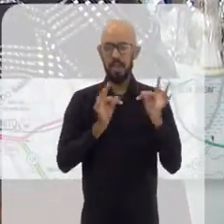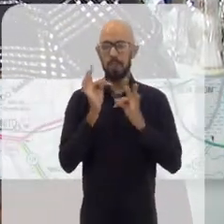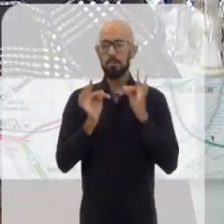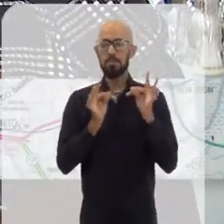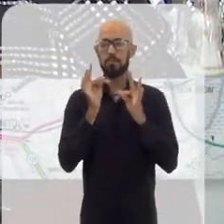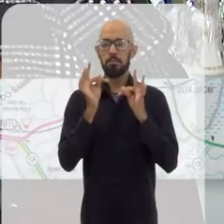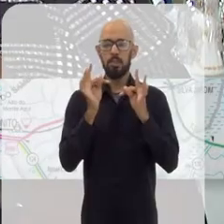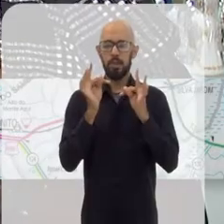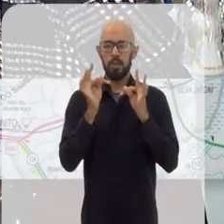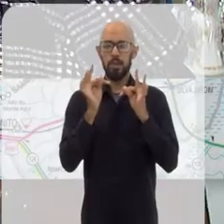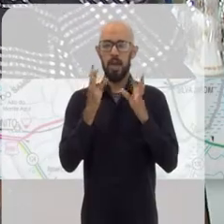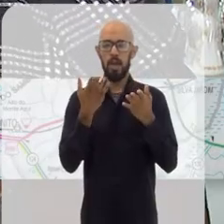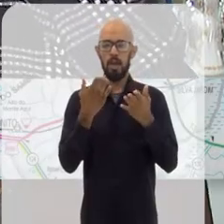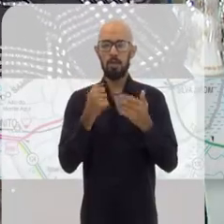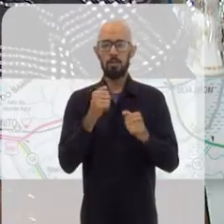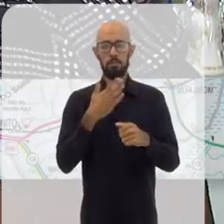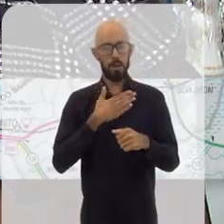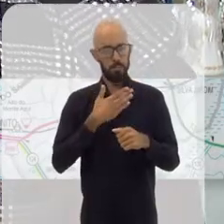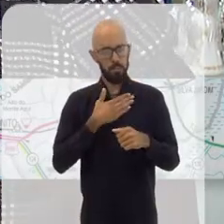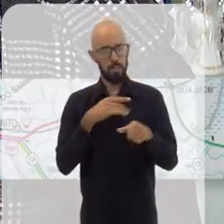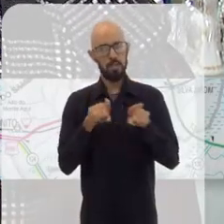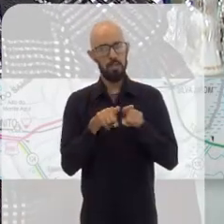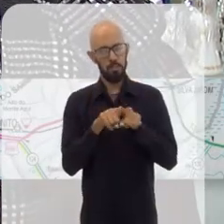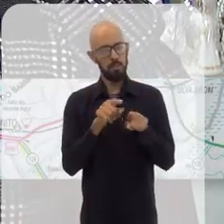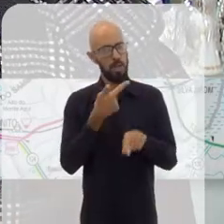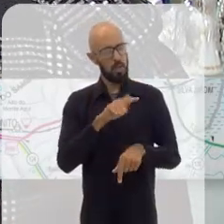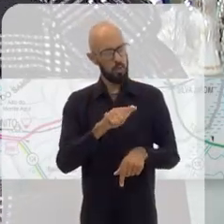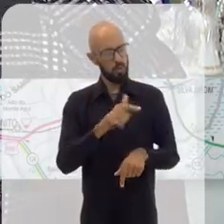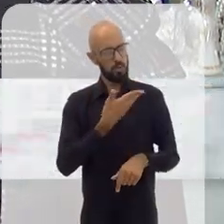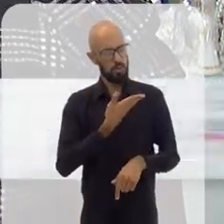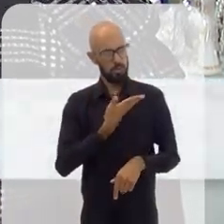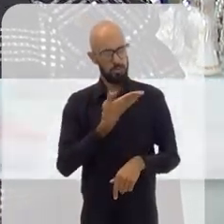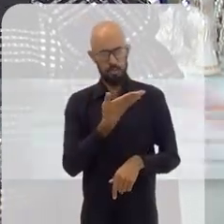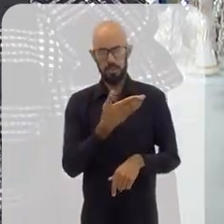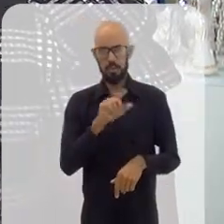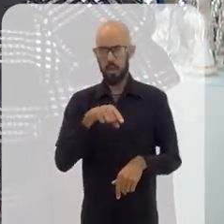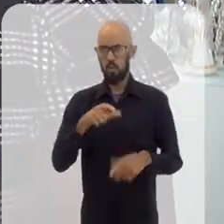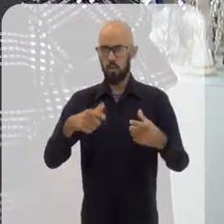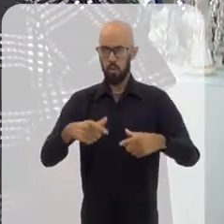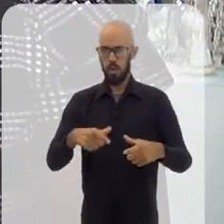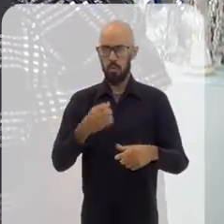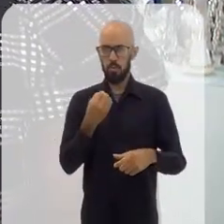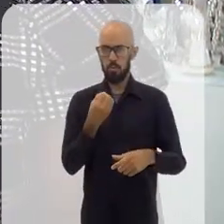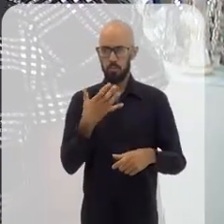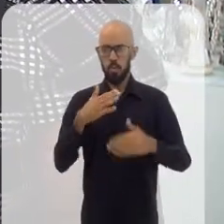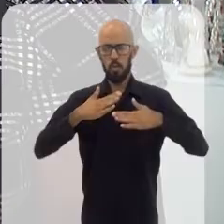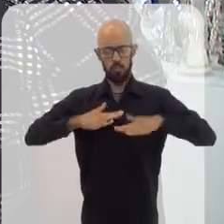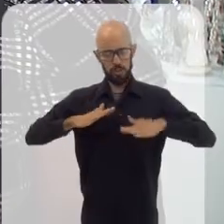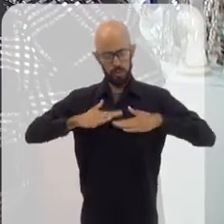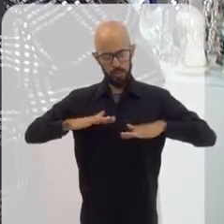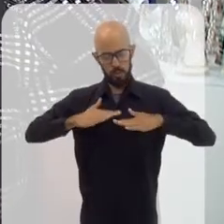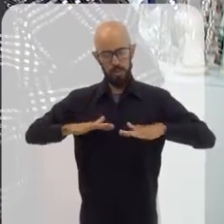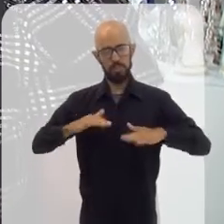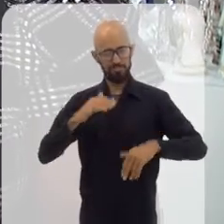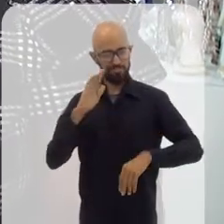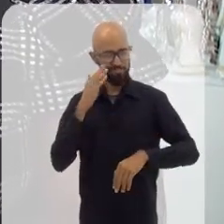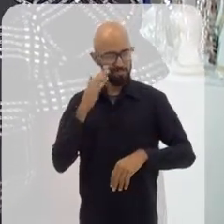está sendo uma terapia, não só para mim, como para todas elas também. E um espaço muito bom, tranquilo,